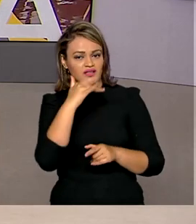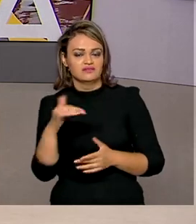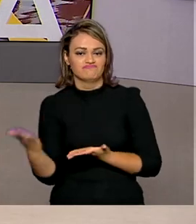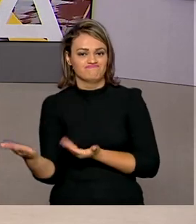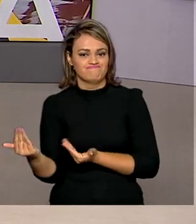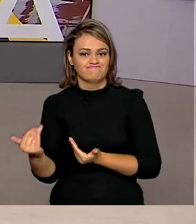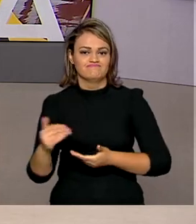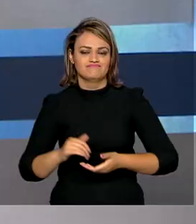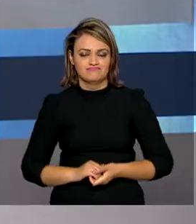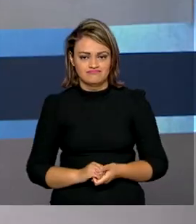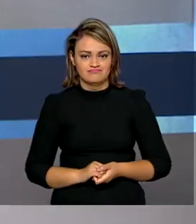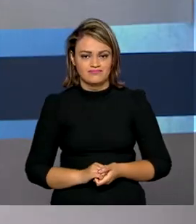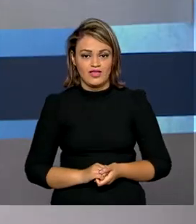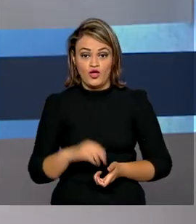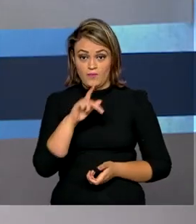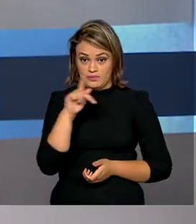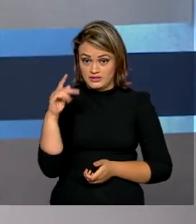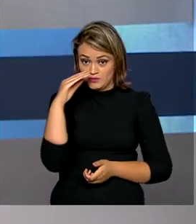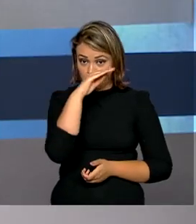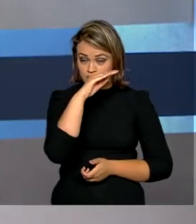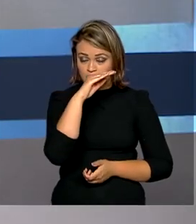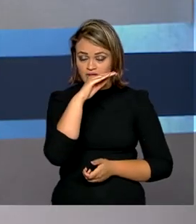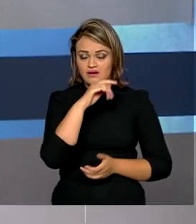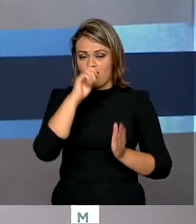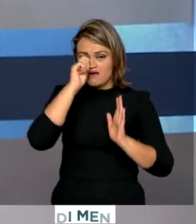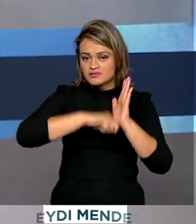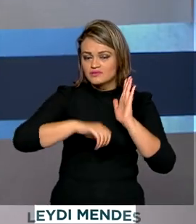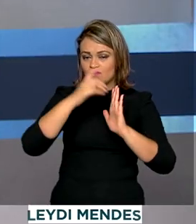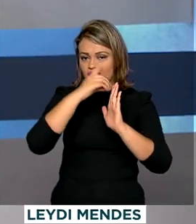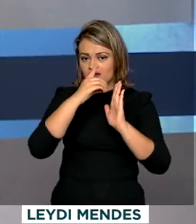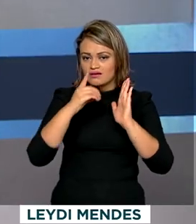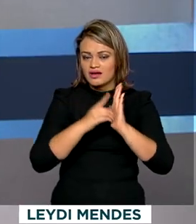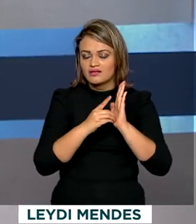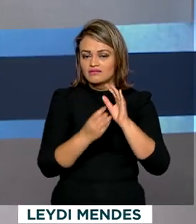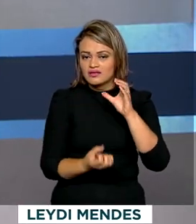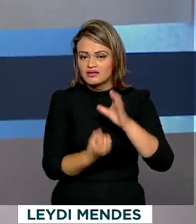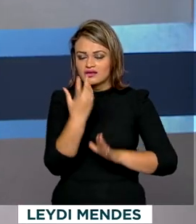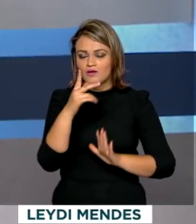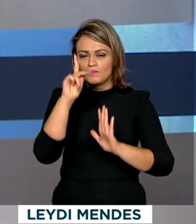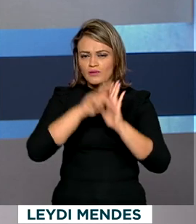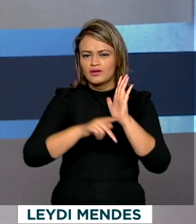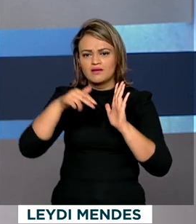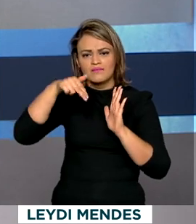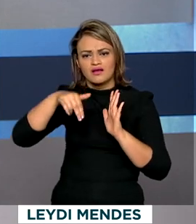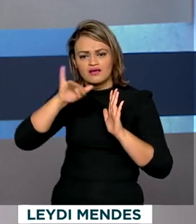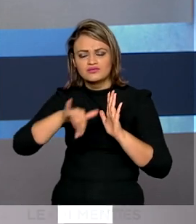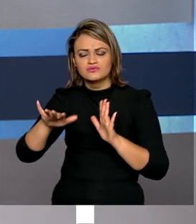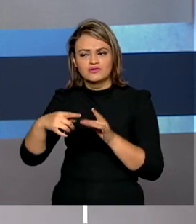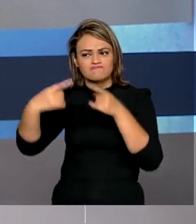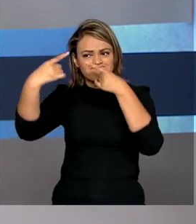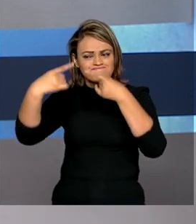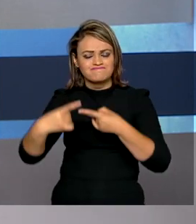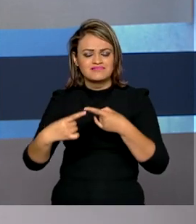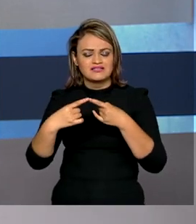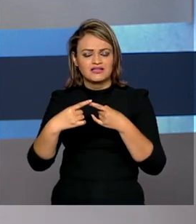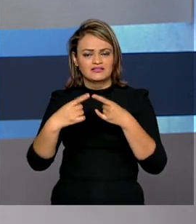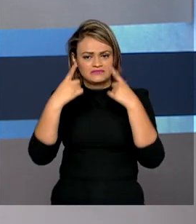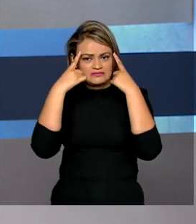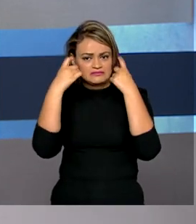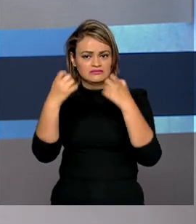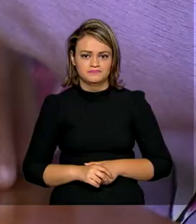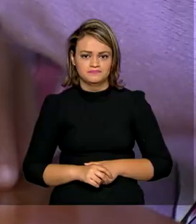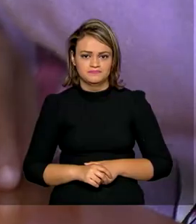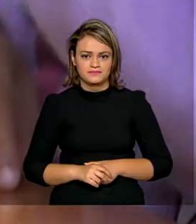adolescentes. O presidente Jair Bolsonaro assinou o decreto que cria o Programa Nacional de Enfrentamento a esse tipo de